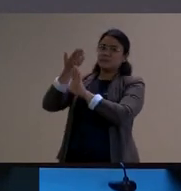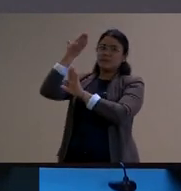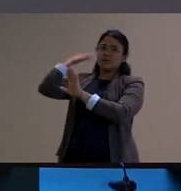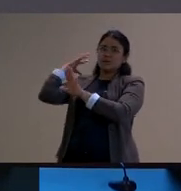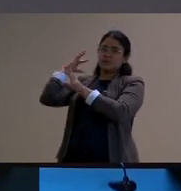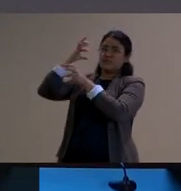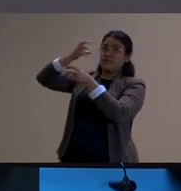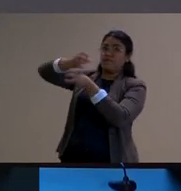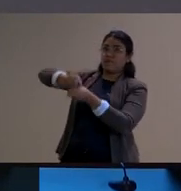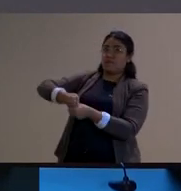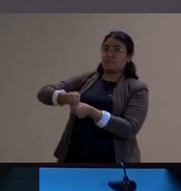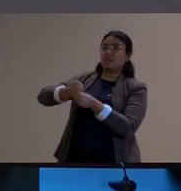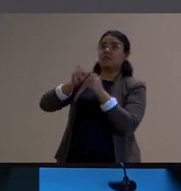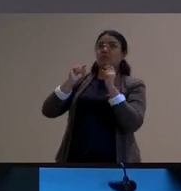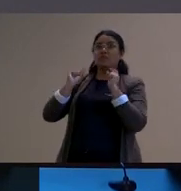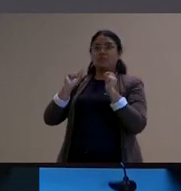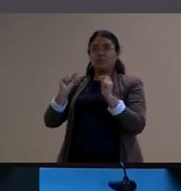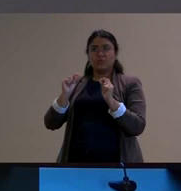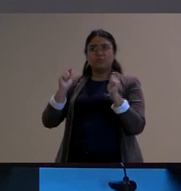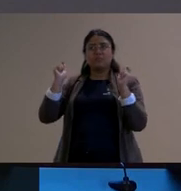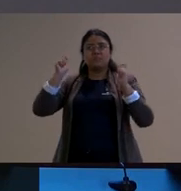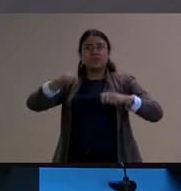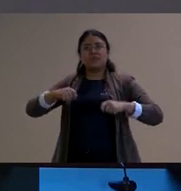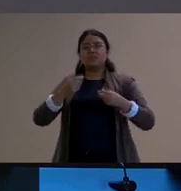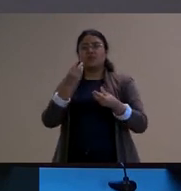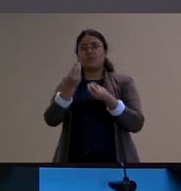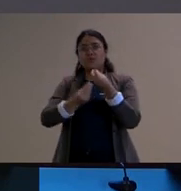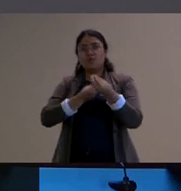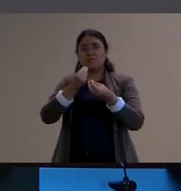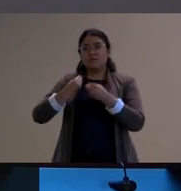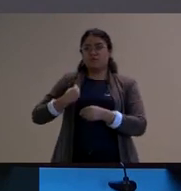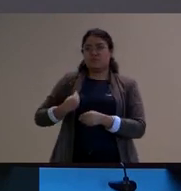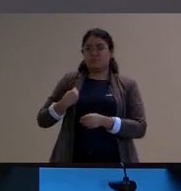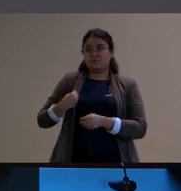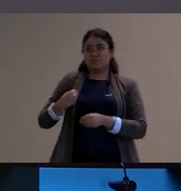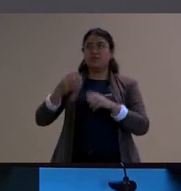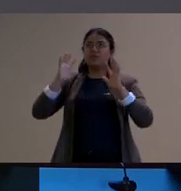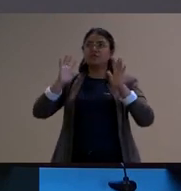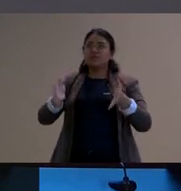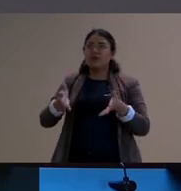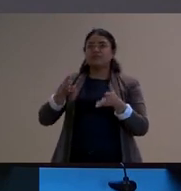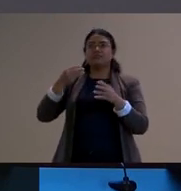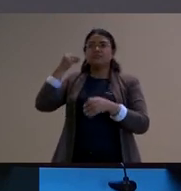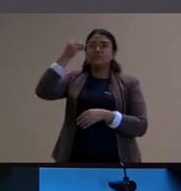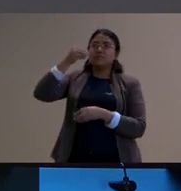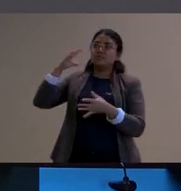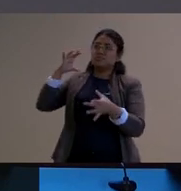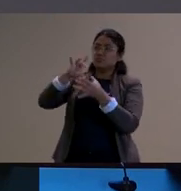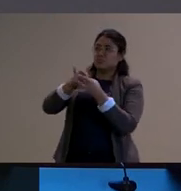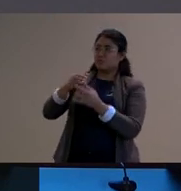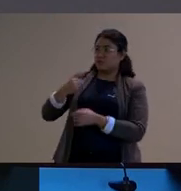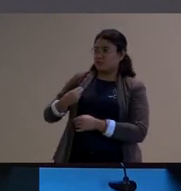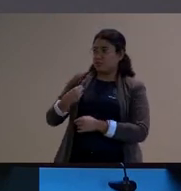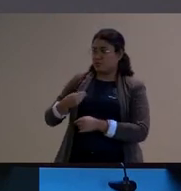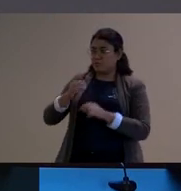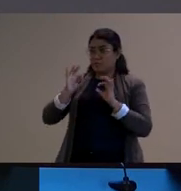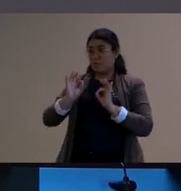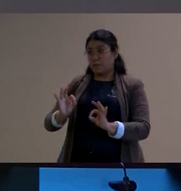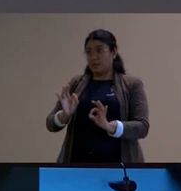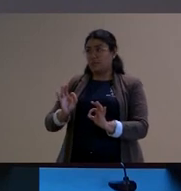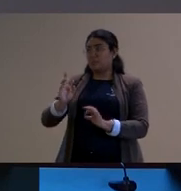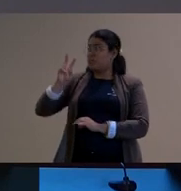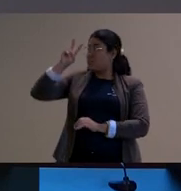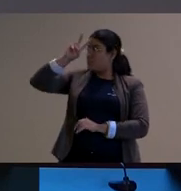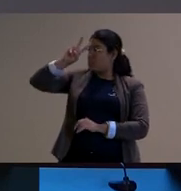só é possível para quem de fato realizou a experiência porque só a experiência pode criar essas